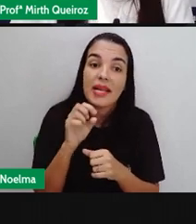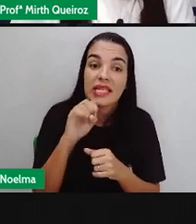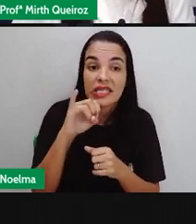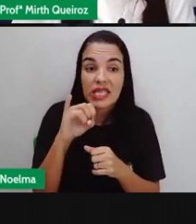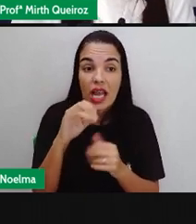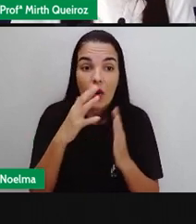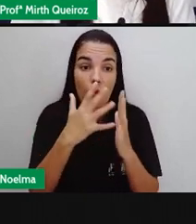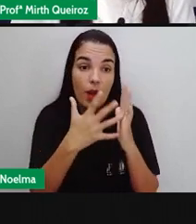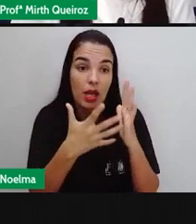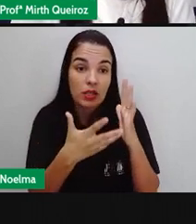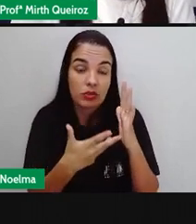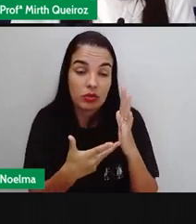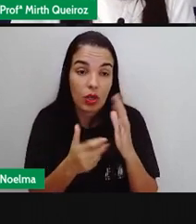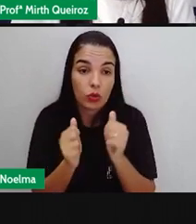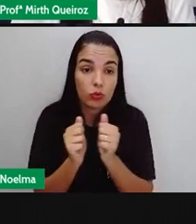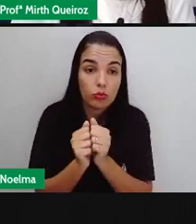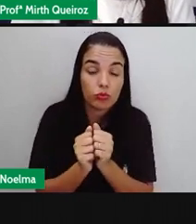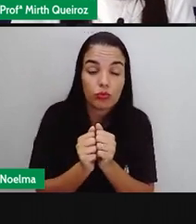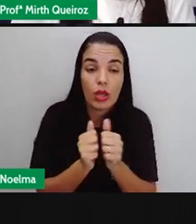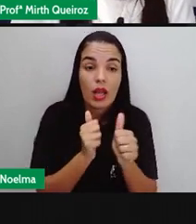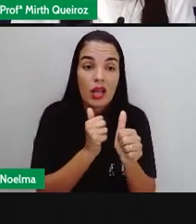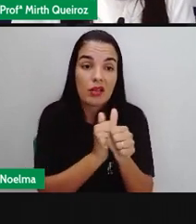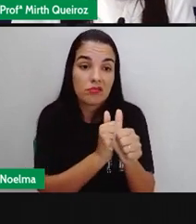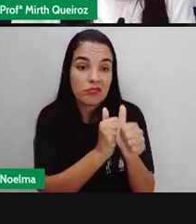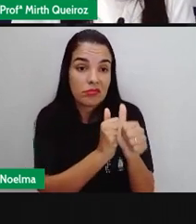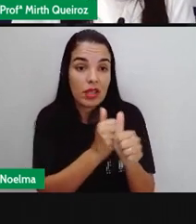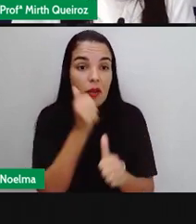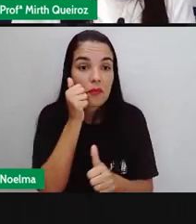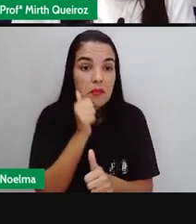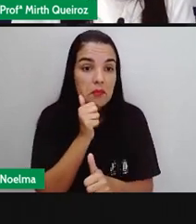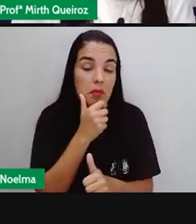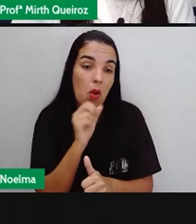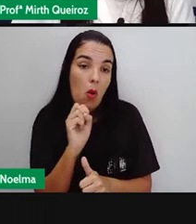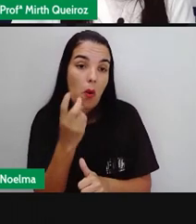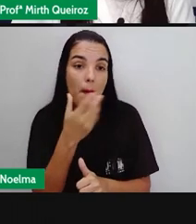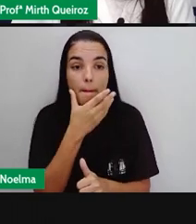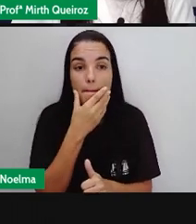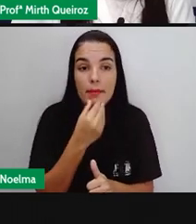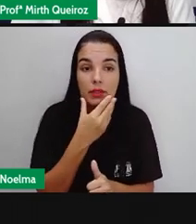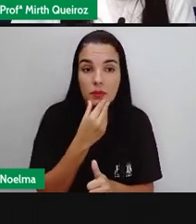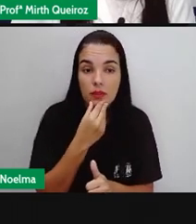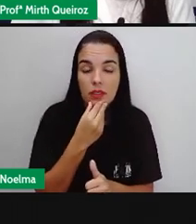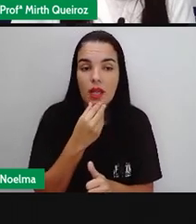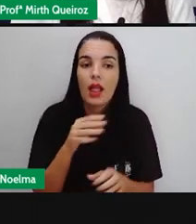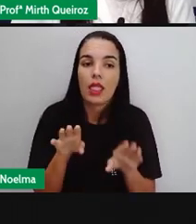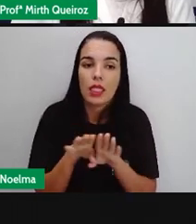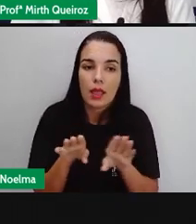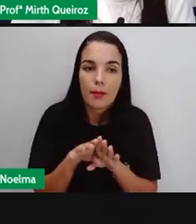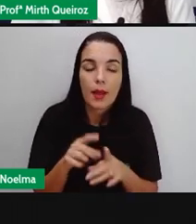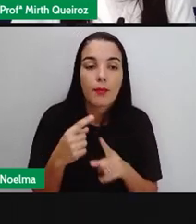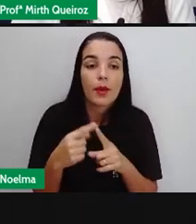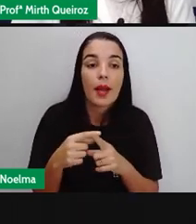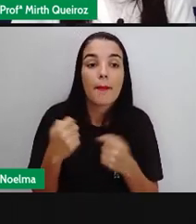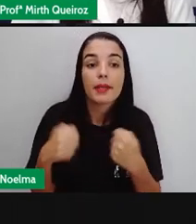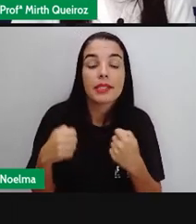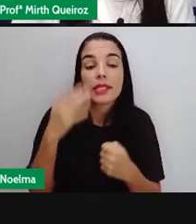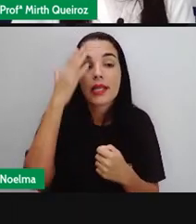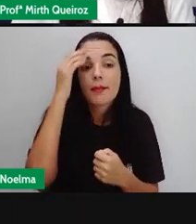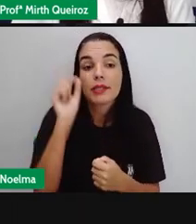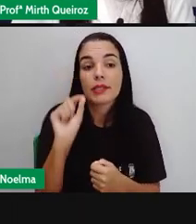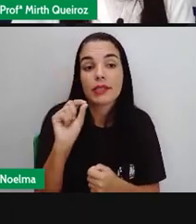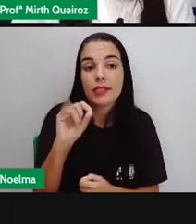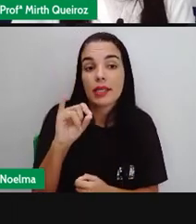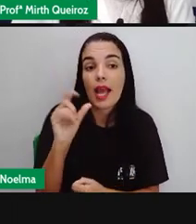Hora. Você é cheio de meias palavras. Esse meia significa palavras pela metade, né?